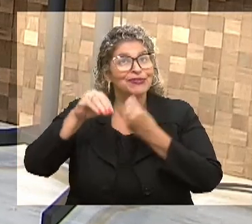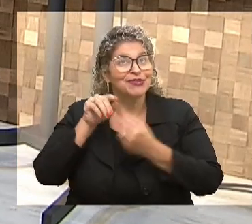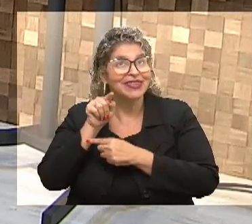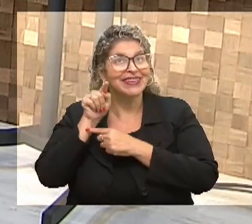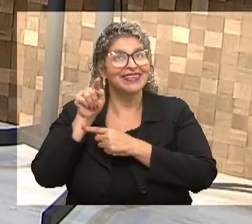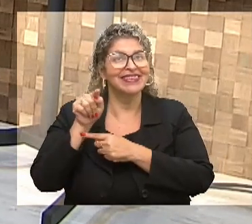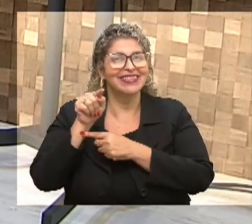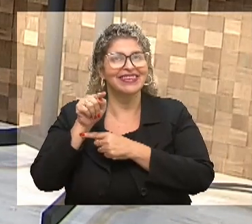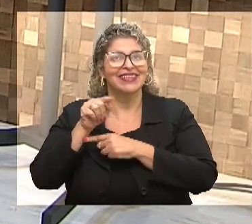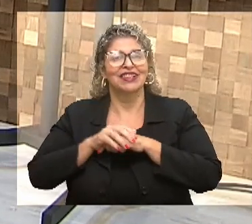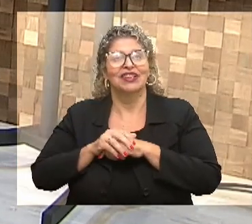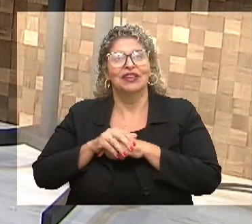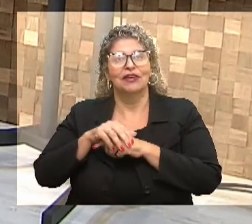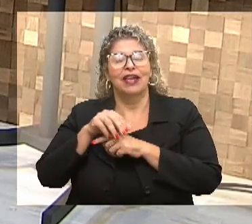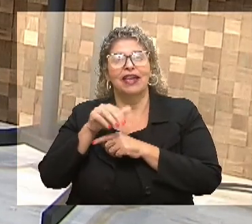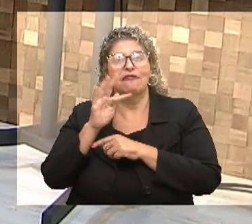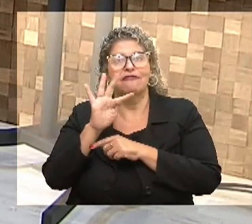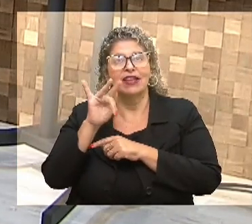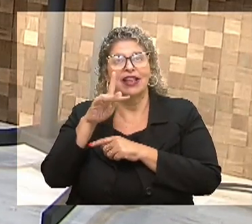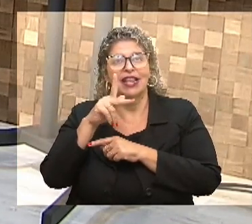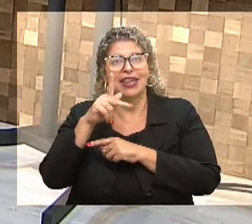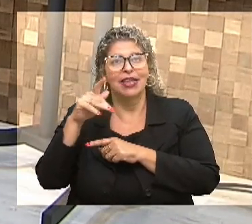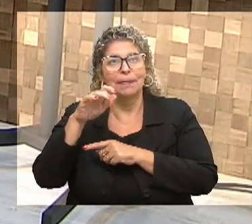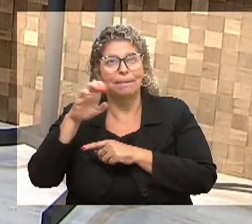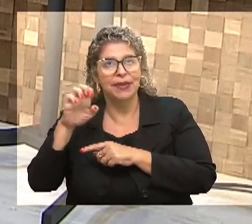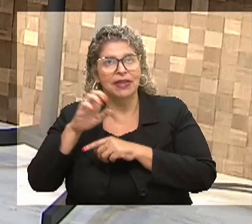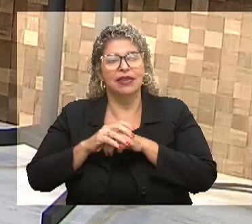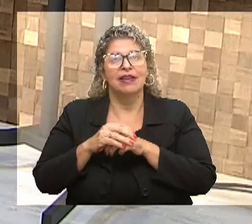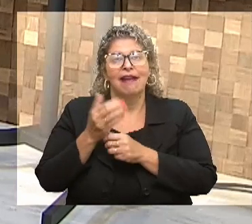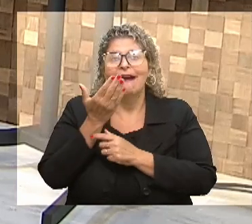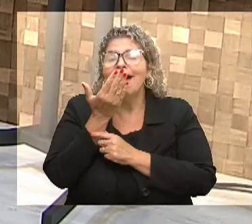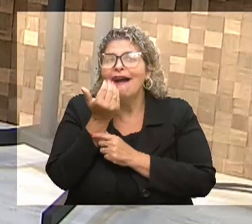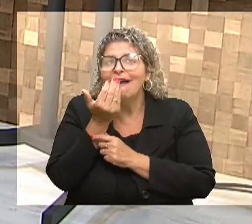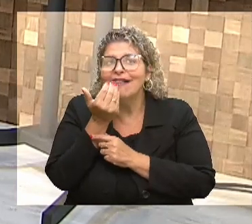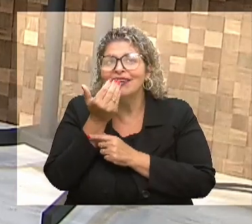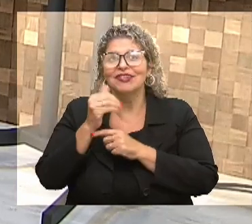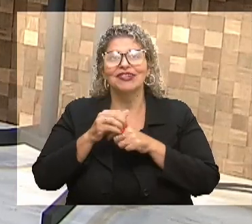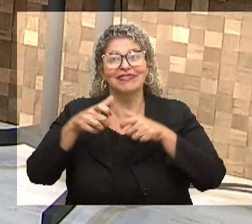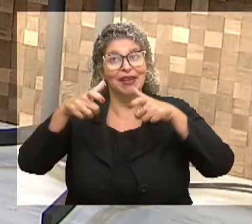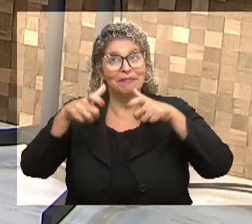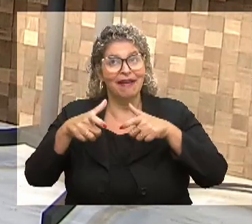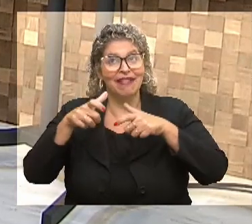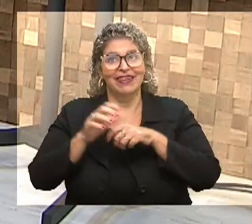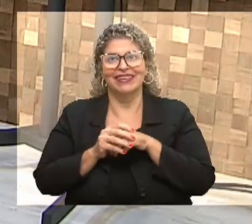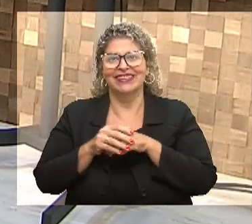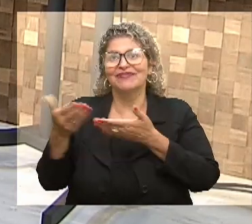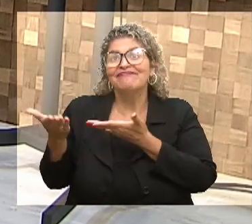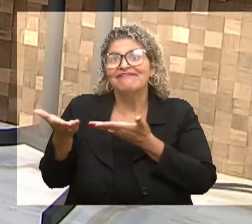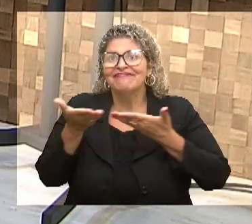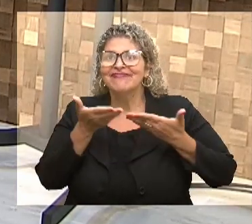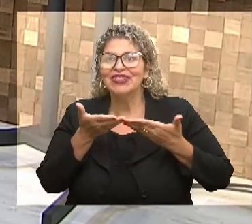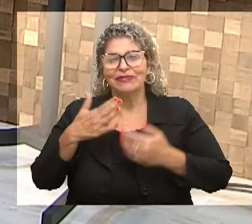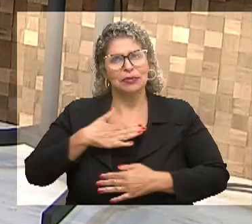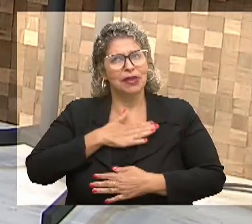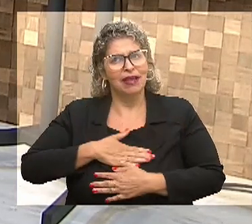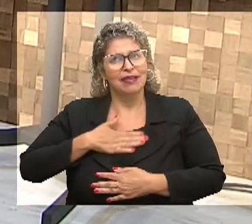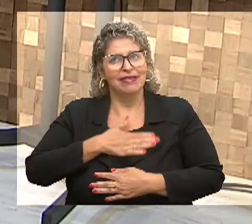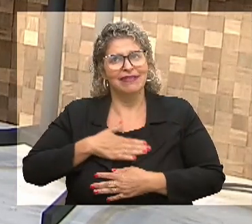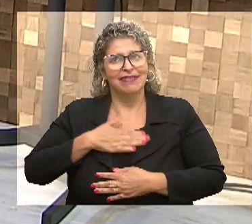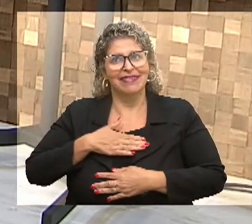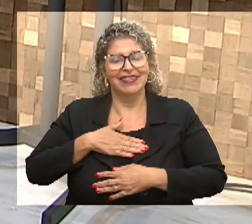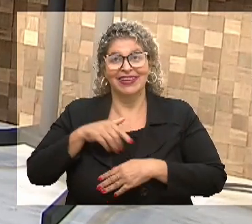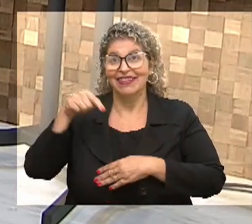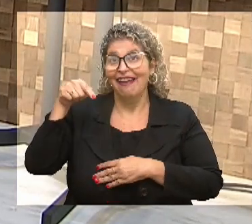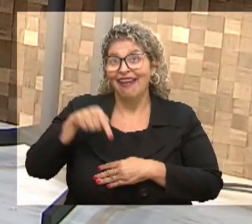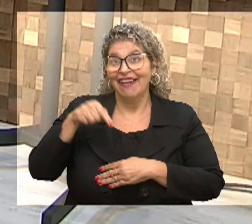o Felipe Maiar do projeto Rango na embalagem. Bem-vindos, é um grande prazer receber vocês